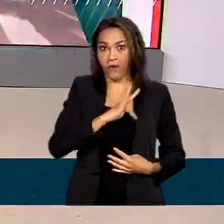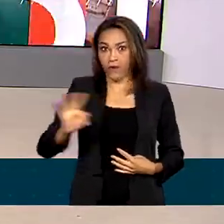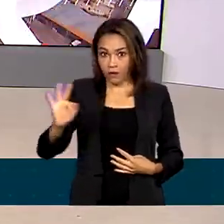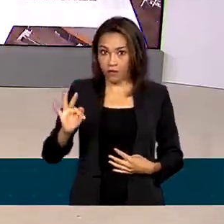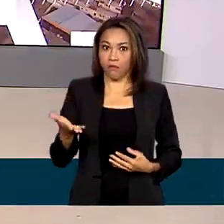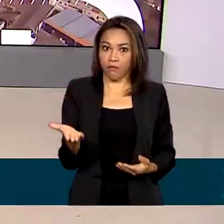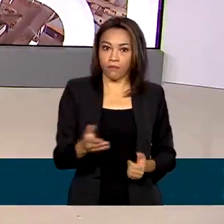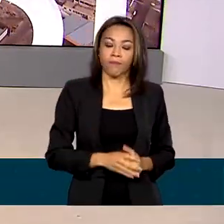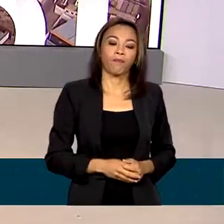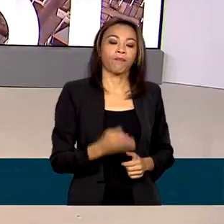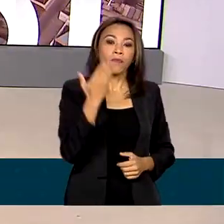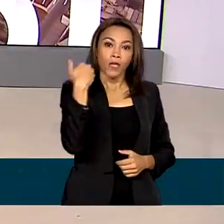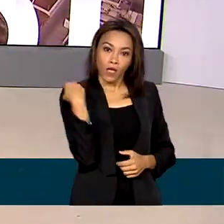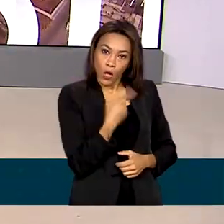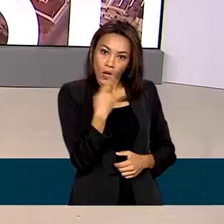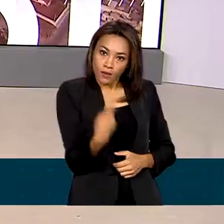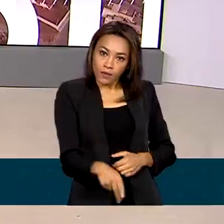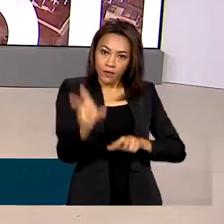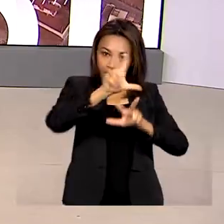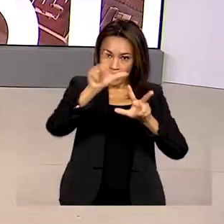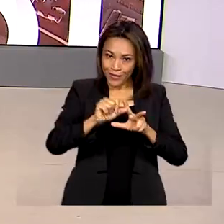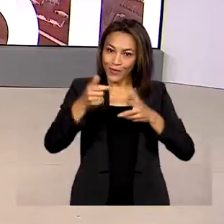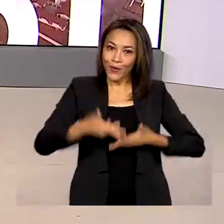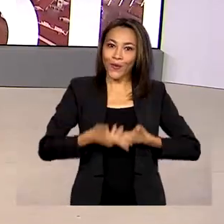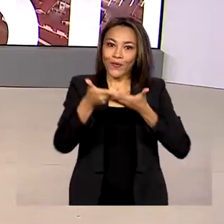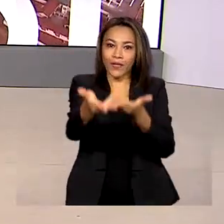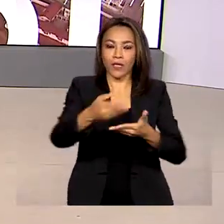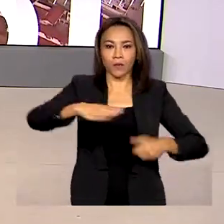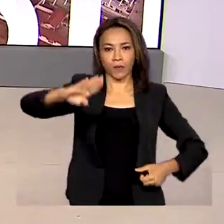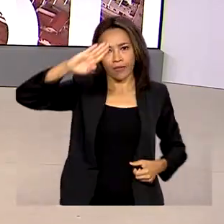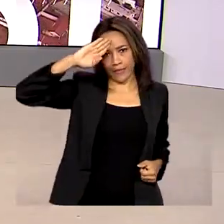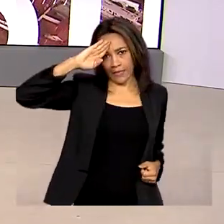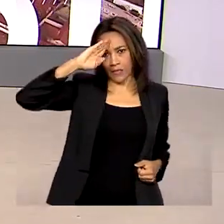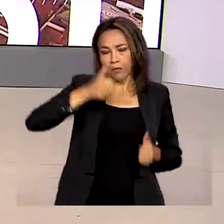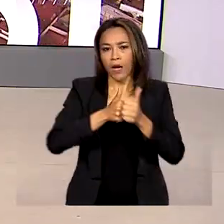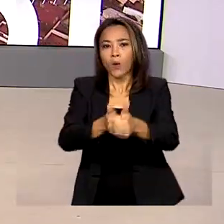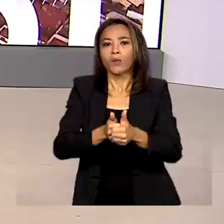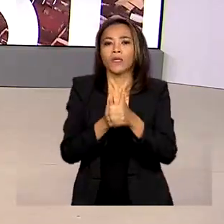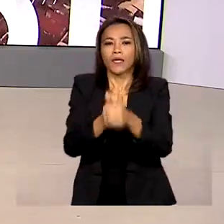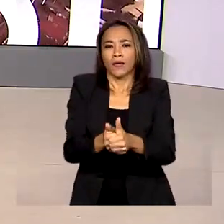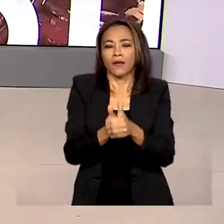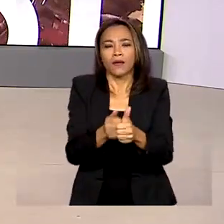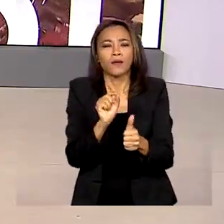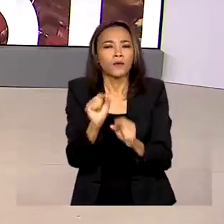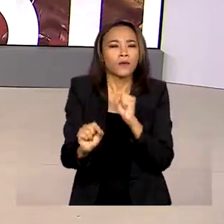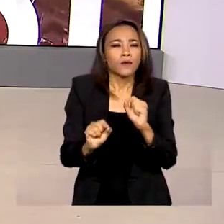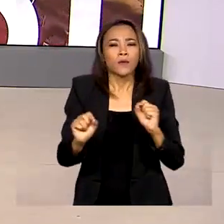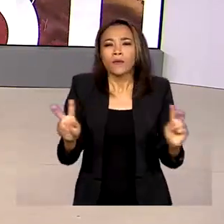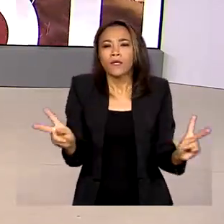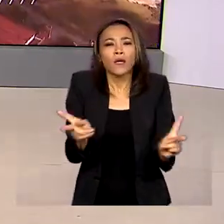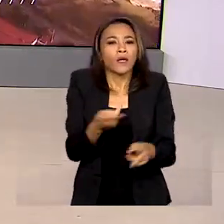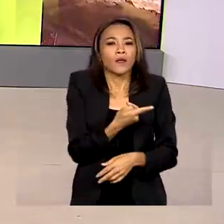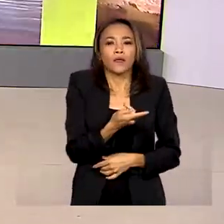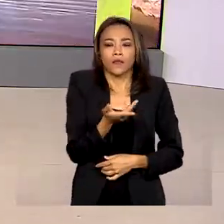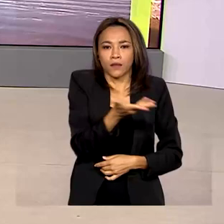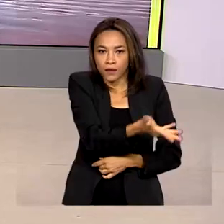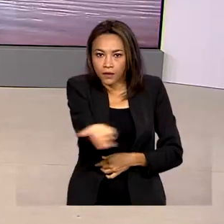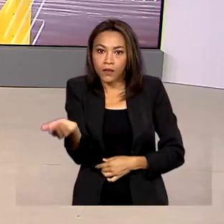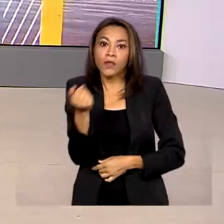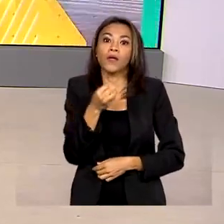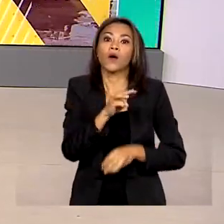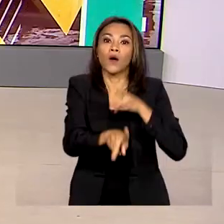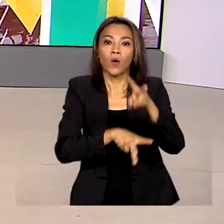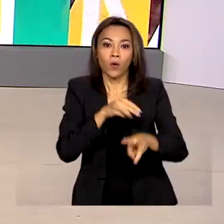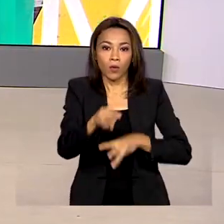E a equipe da TV Brasil foi convidada pelo exército para acompanhar de perto a situação dos Yanomami na região do